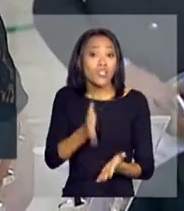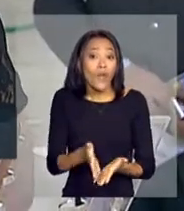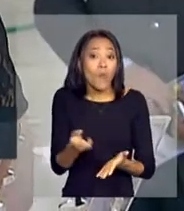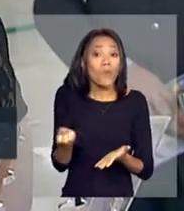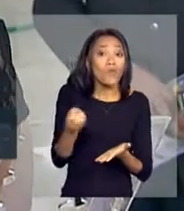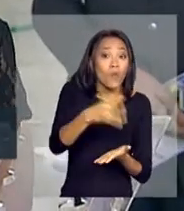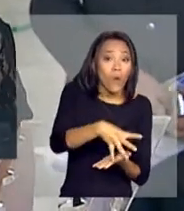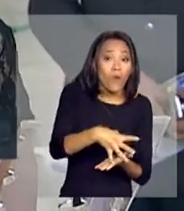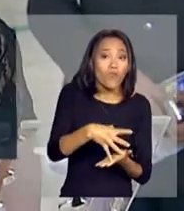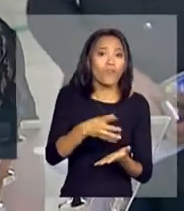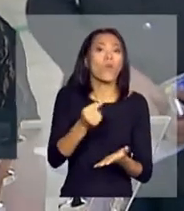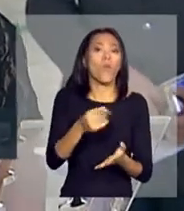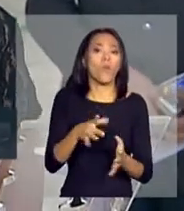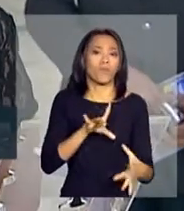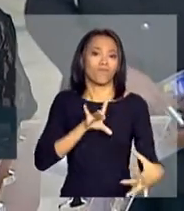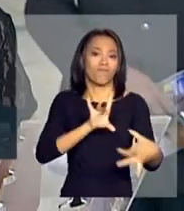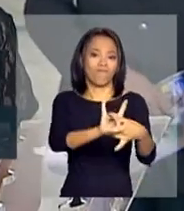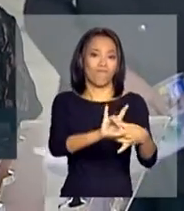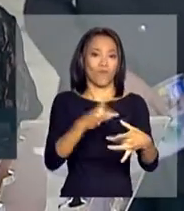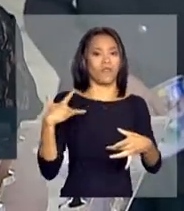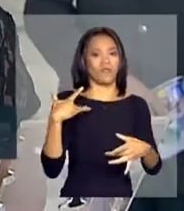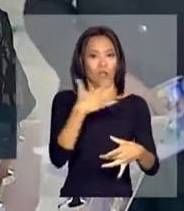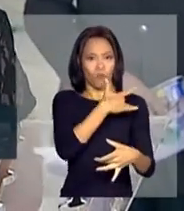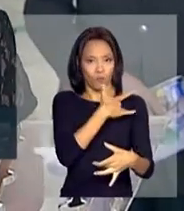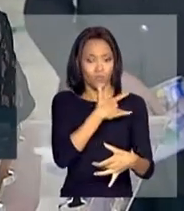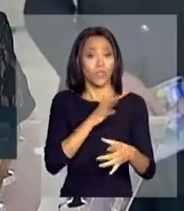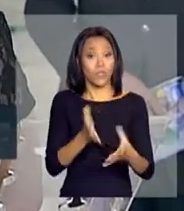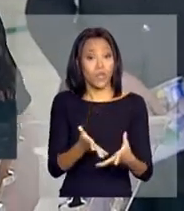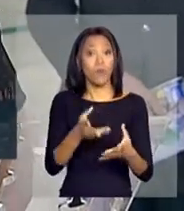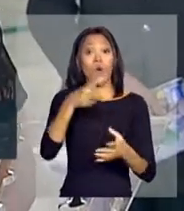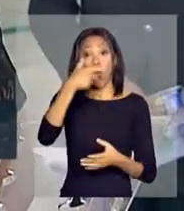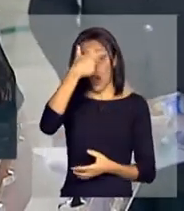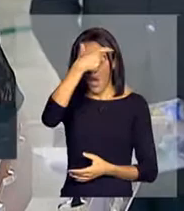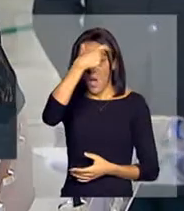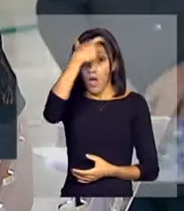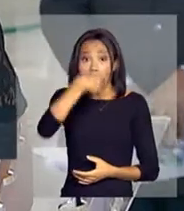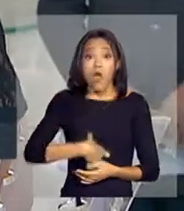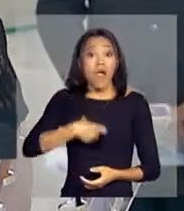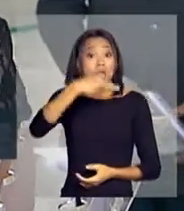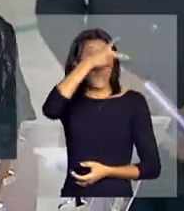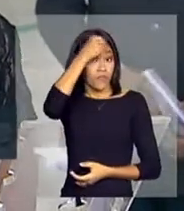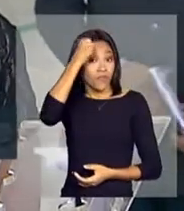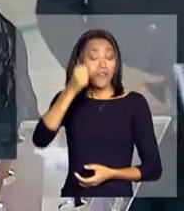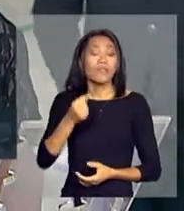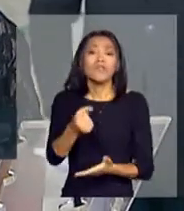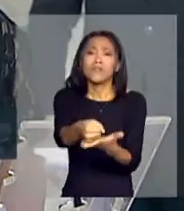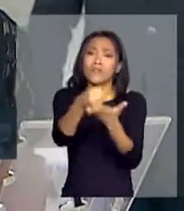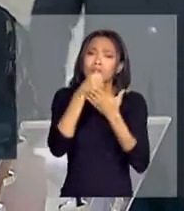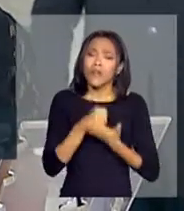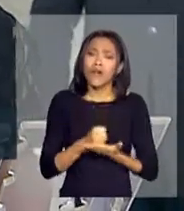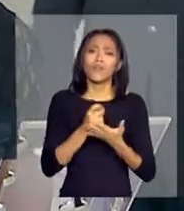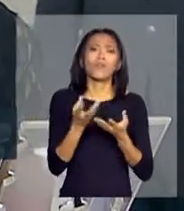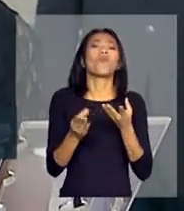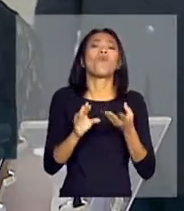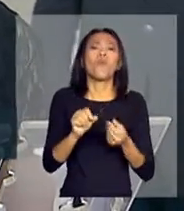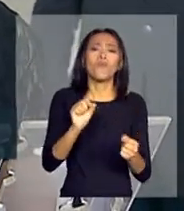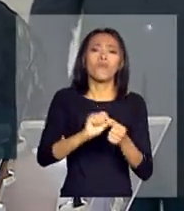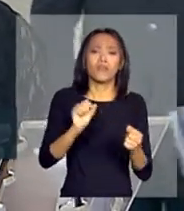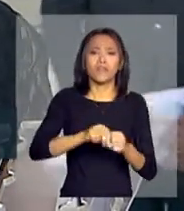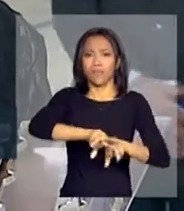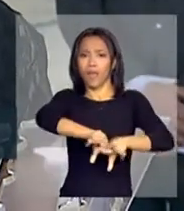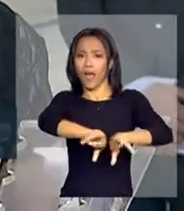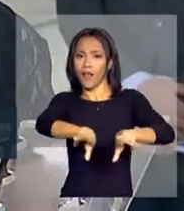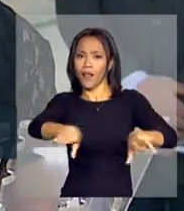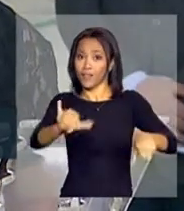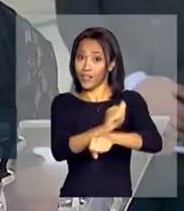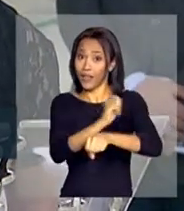junto com a rede de saúde. Então, os prefeitos têm nos ajudado a construir diferentes alternativas, porque é